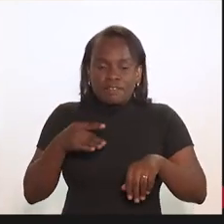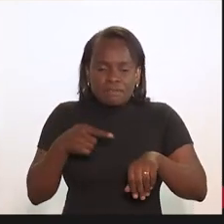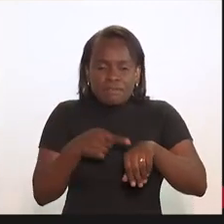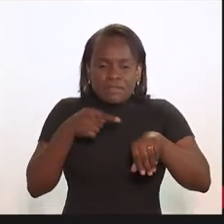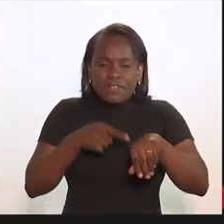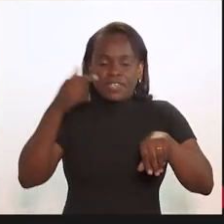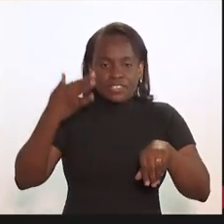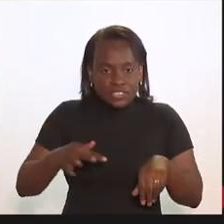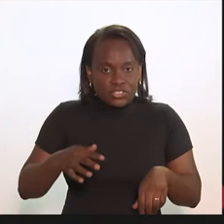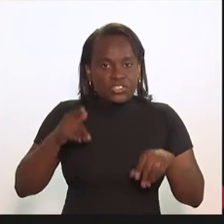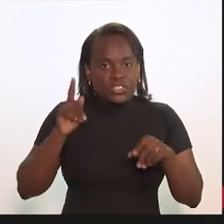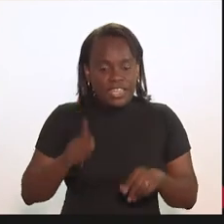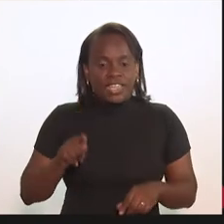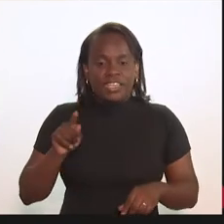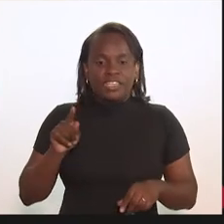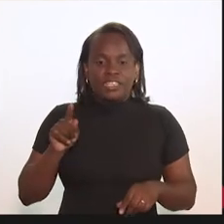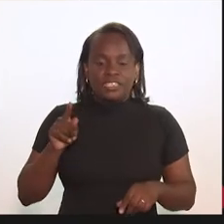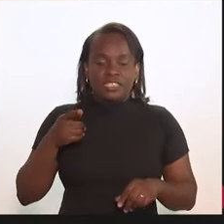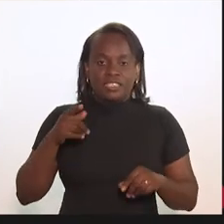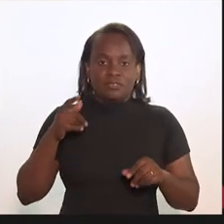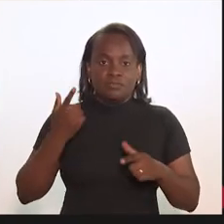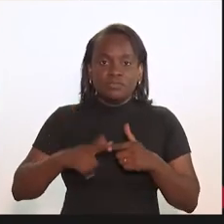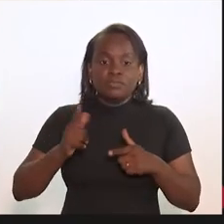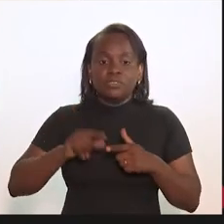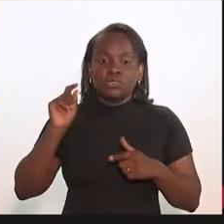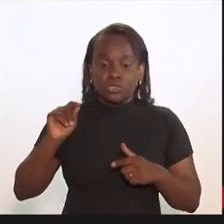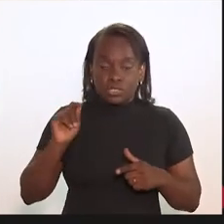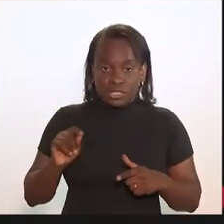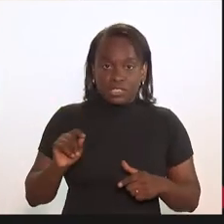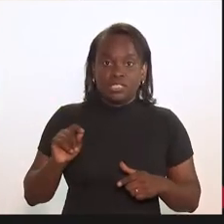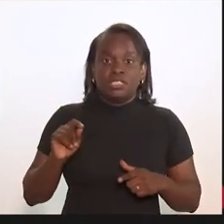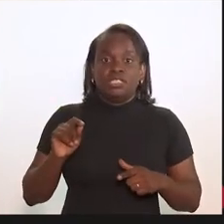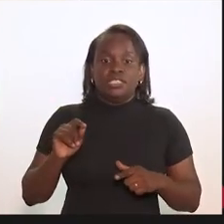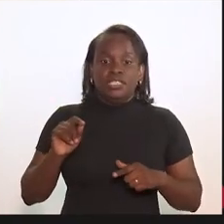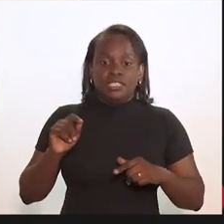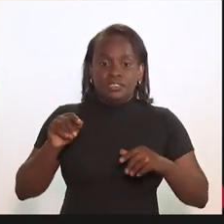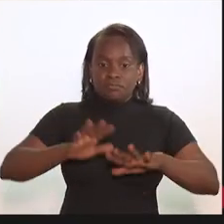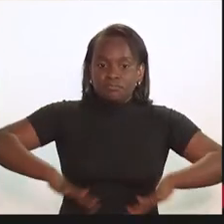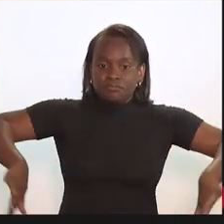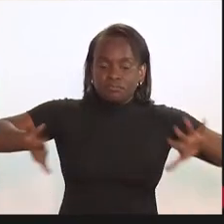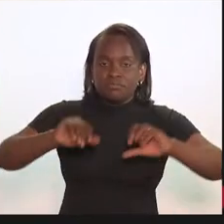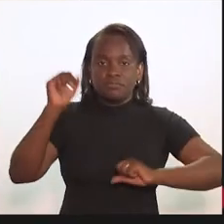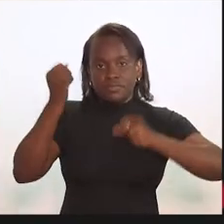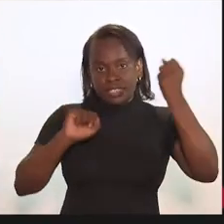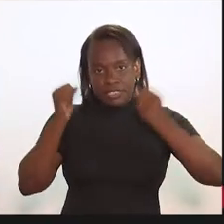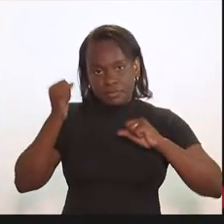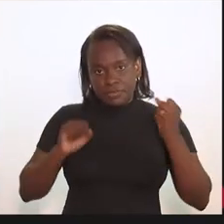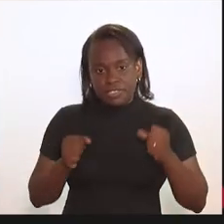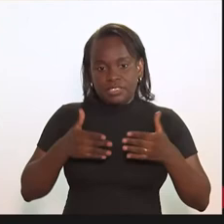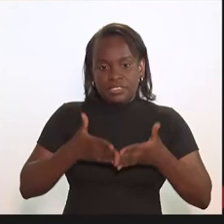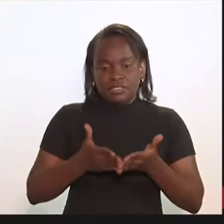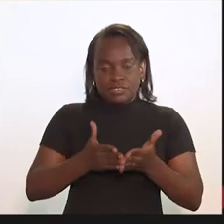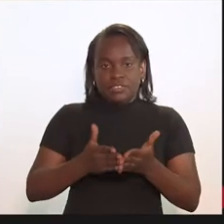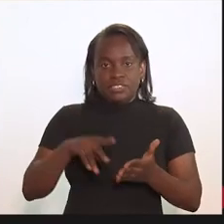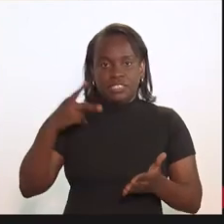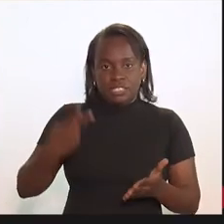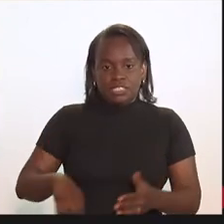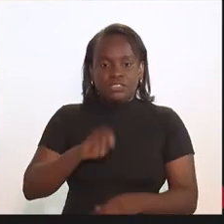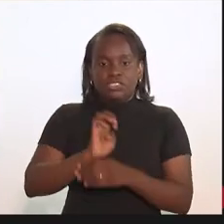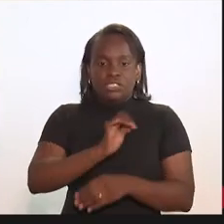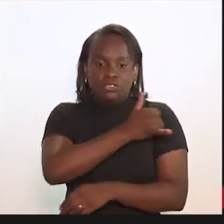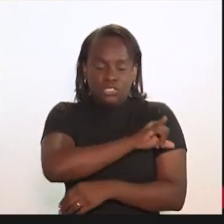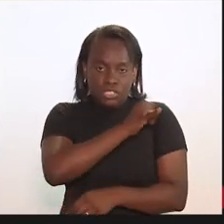dedo nessa ferida que é a questão da nossa parque industrial naval